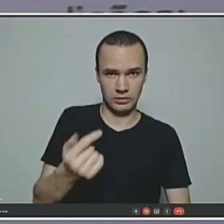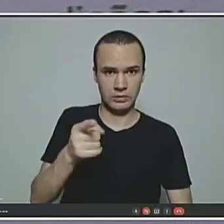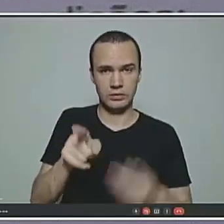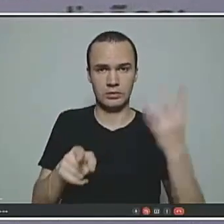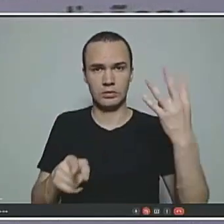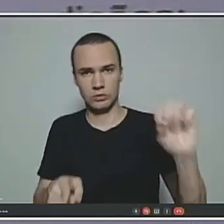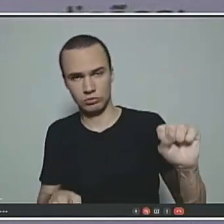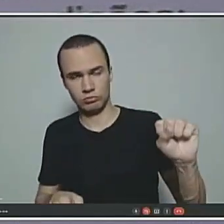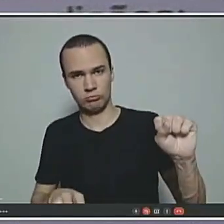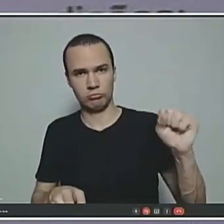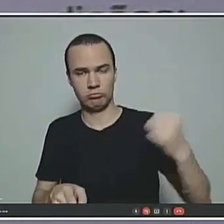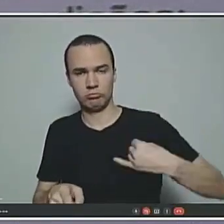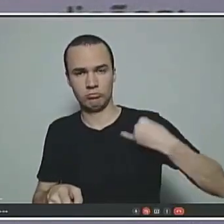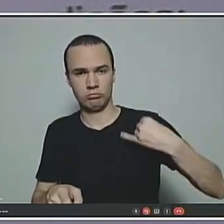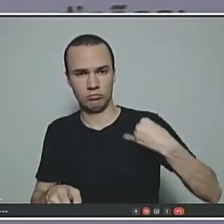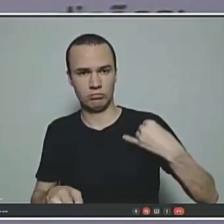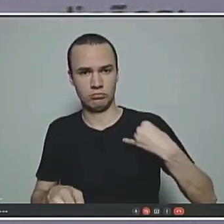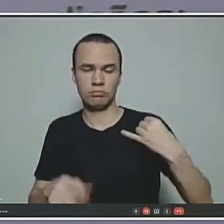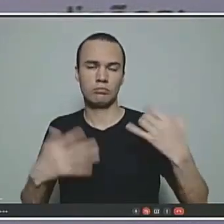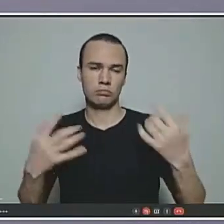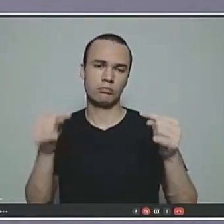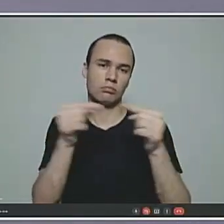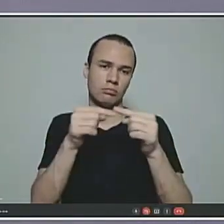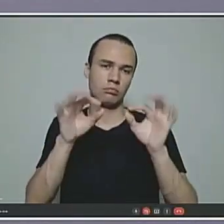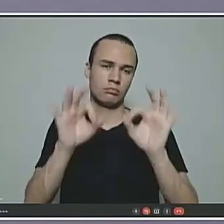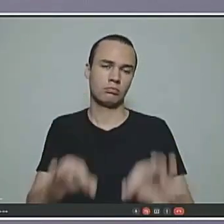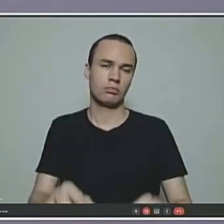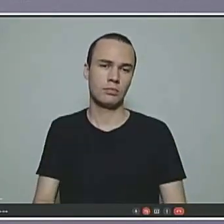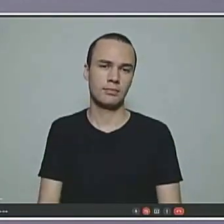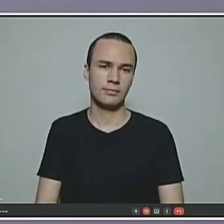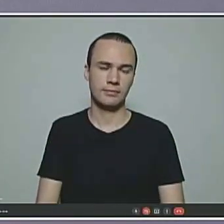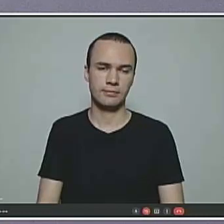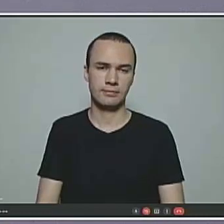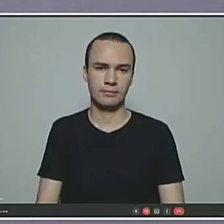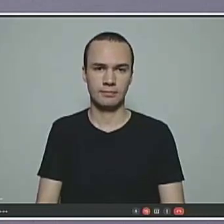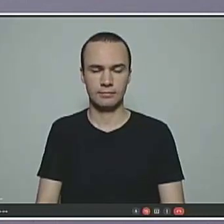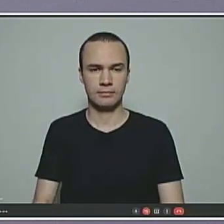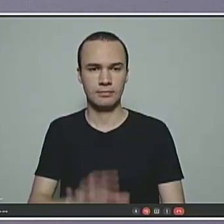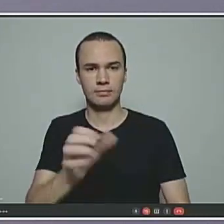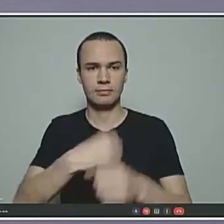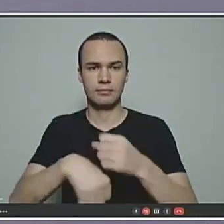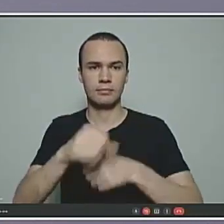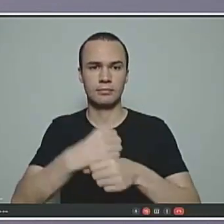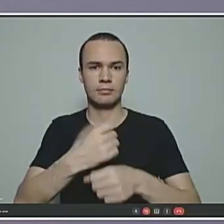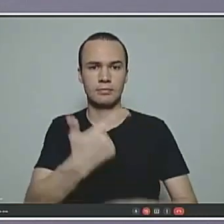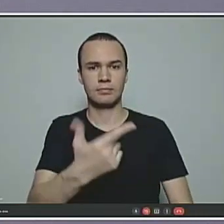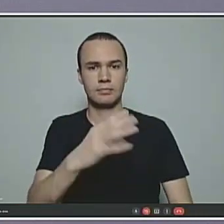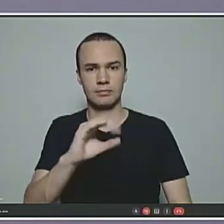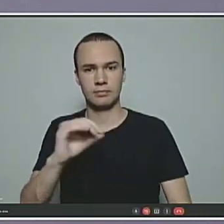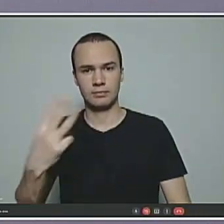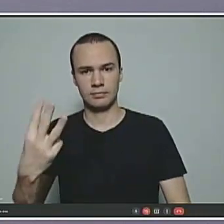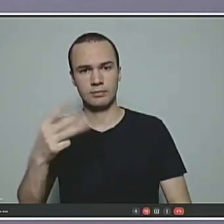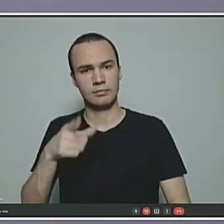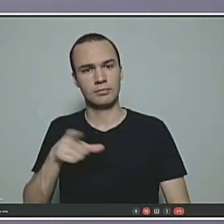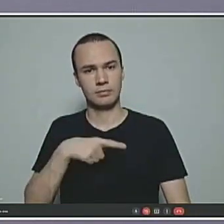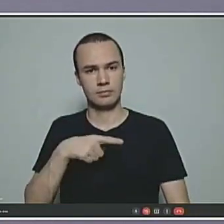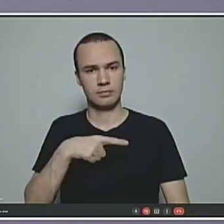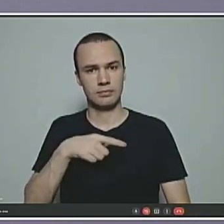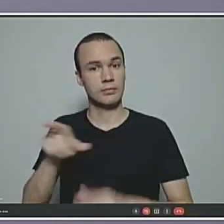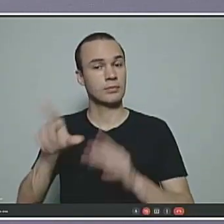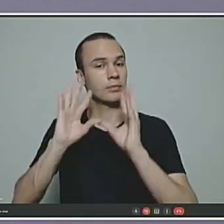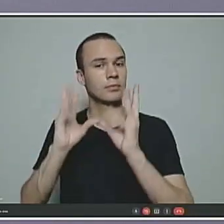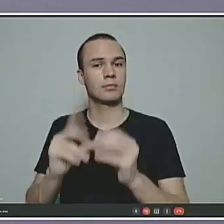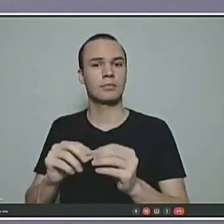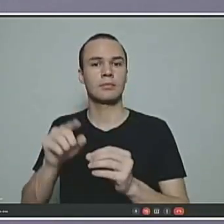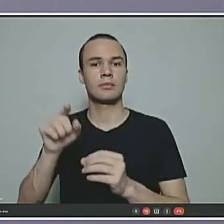de idade. É esse o fator. Antes de 2003, quem entrou antes de 2003 tem integralidade